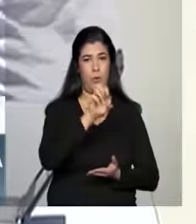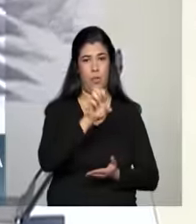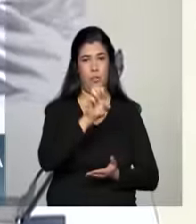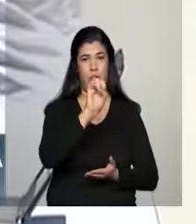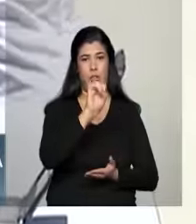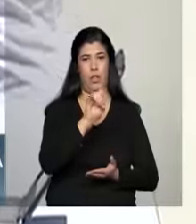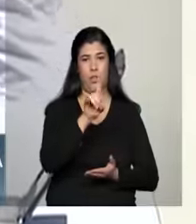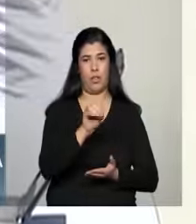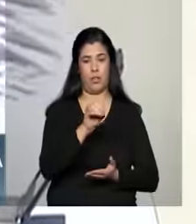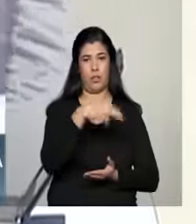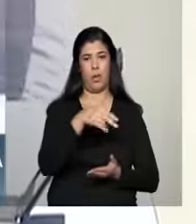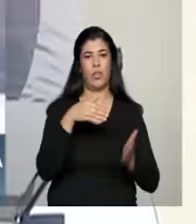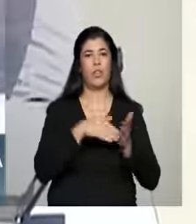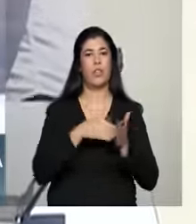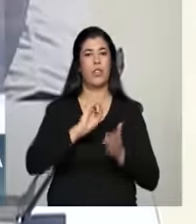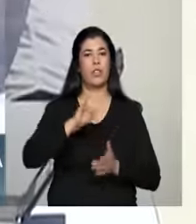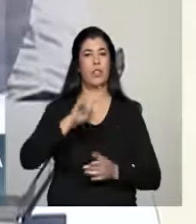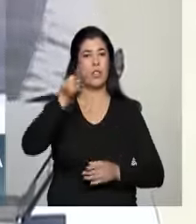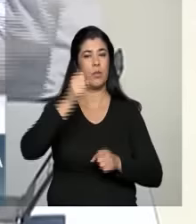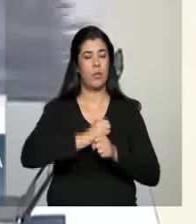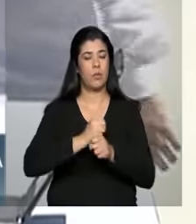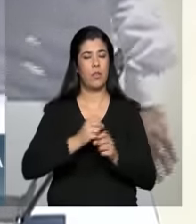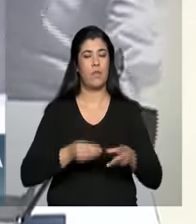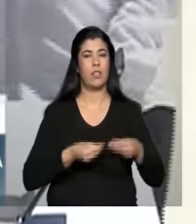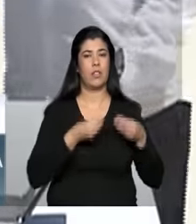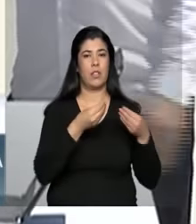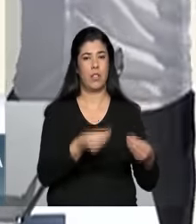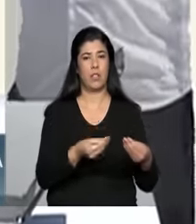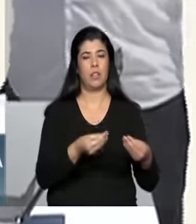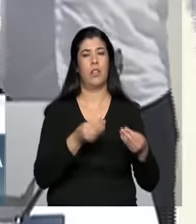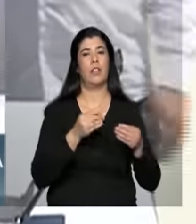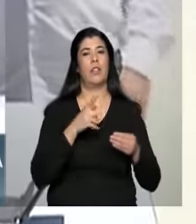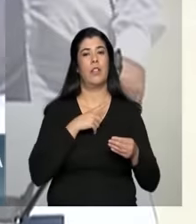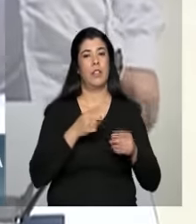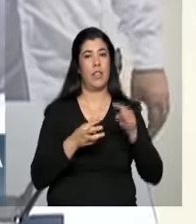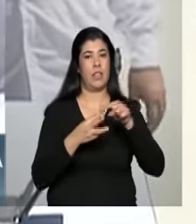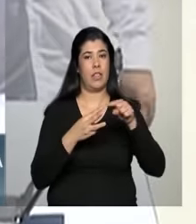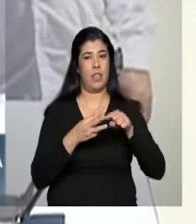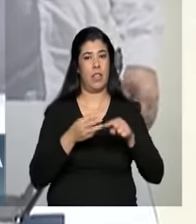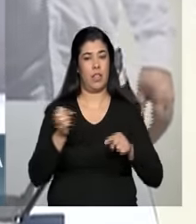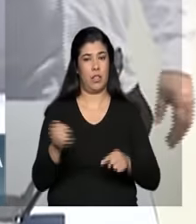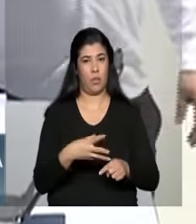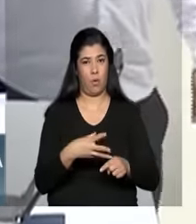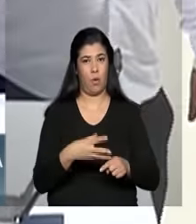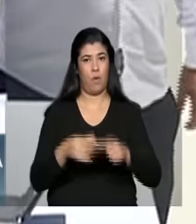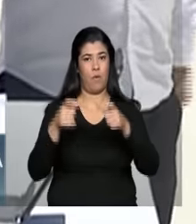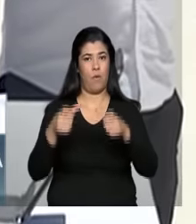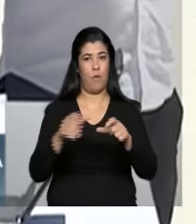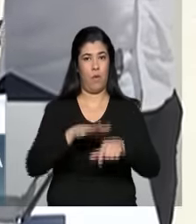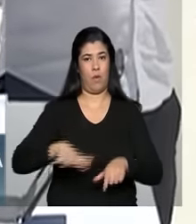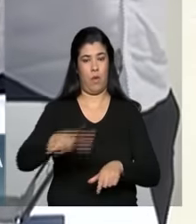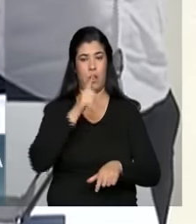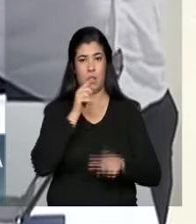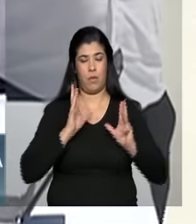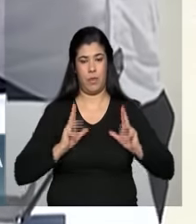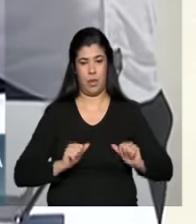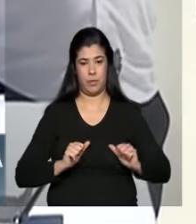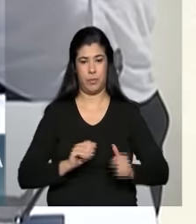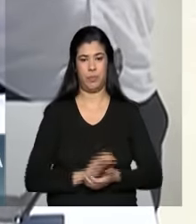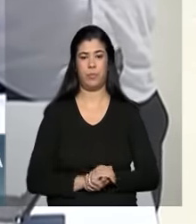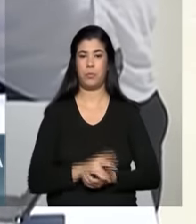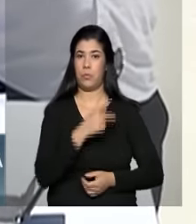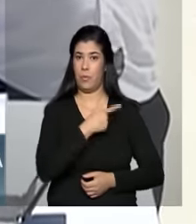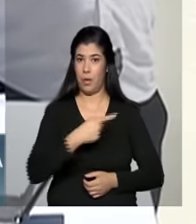é de que até janeiro do ano que vem sejam entregues mais três estações de bombeamento. Da bomba da primeira